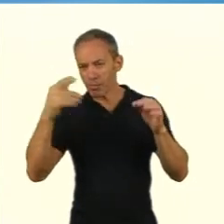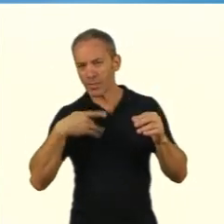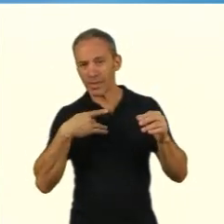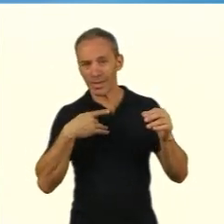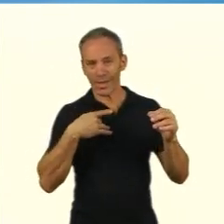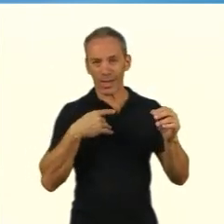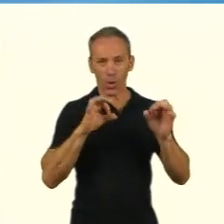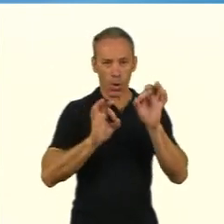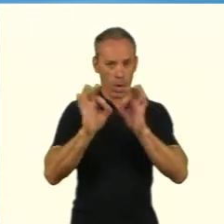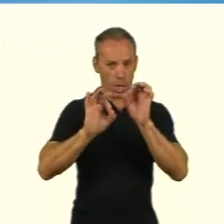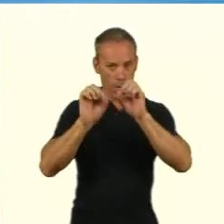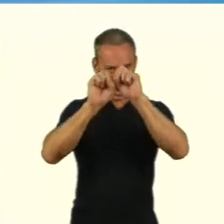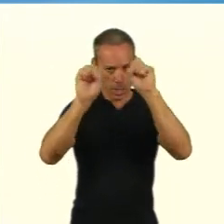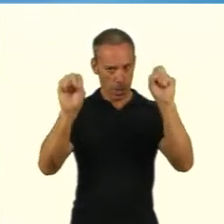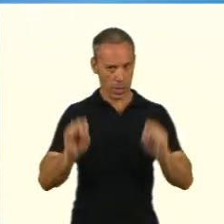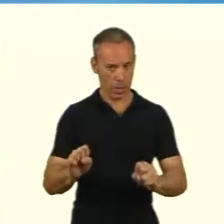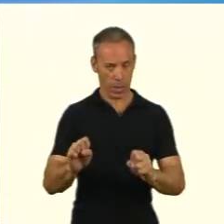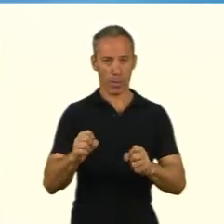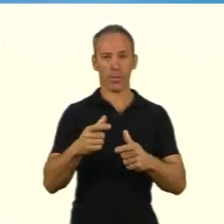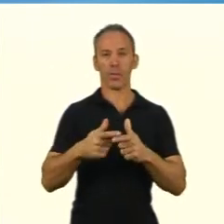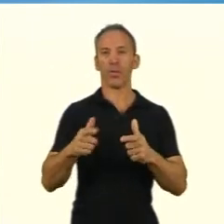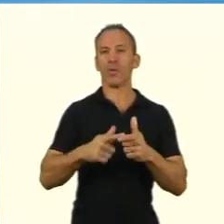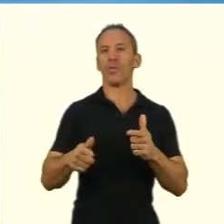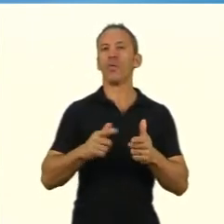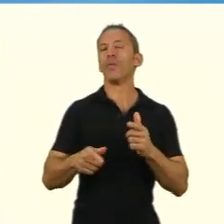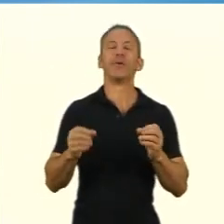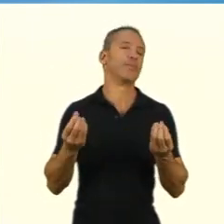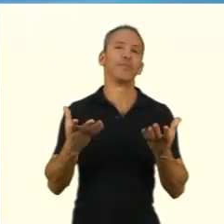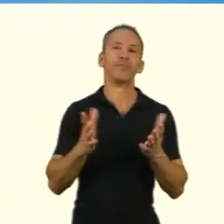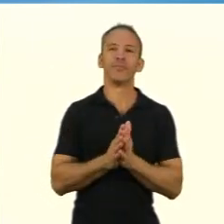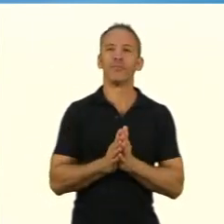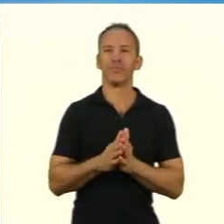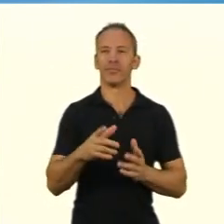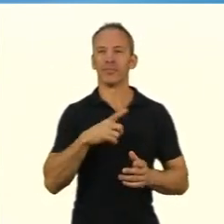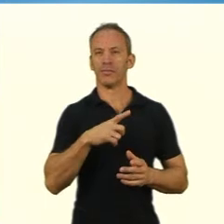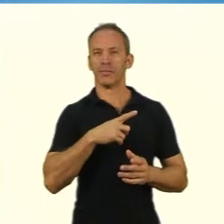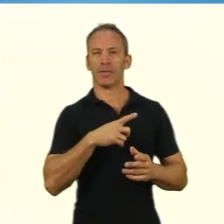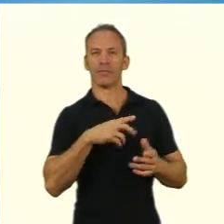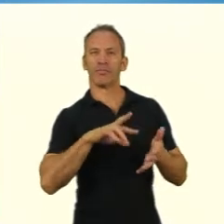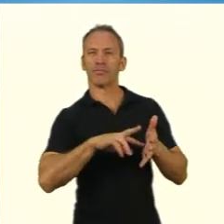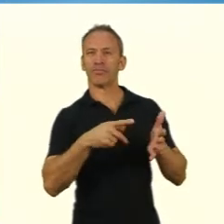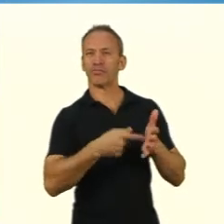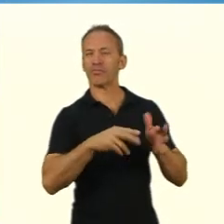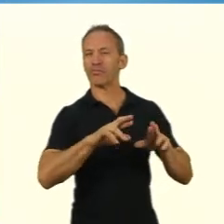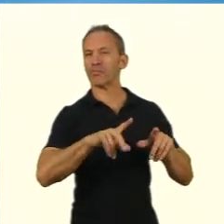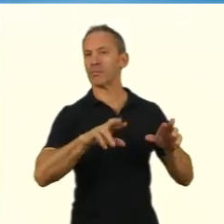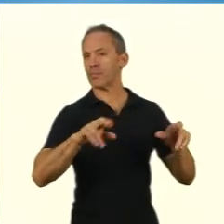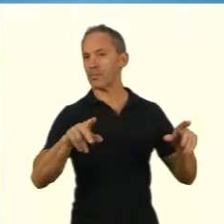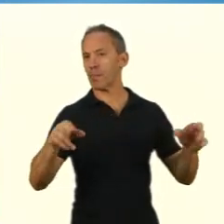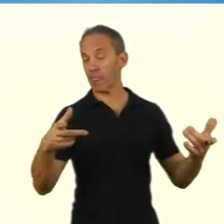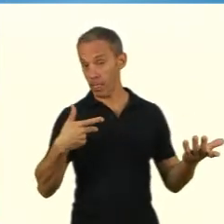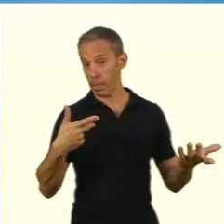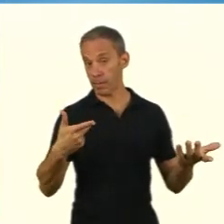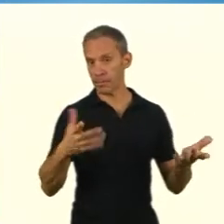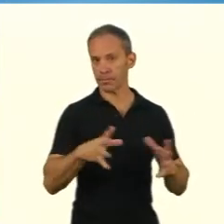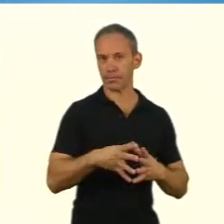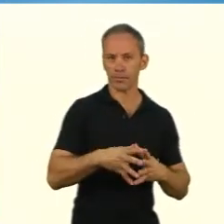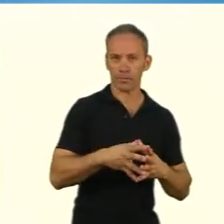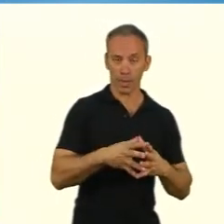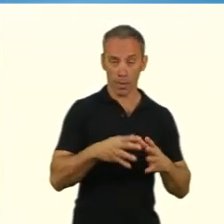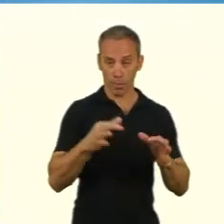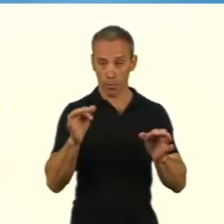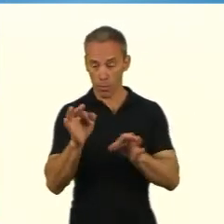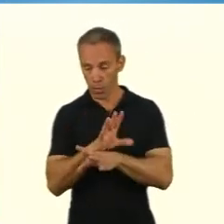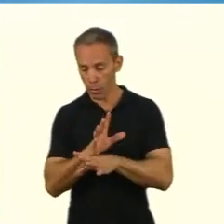esse problema em algo passível de ser investigado, né? Como que eu vou tratar cientificamente isso e a partir de quê?